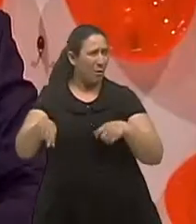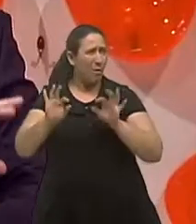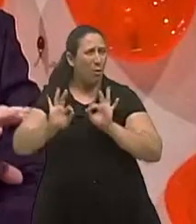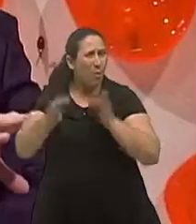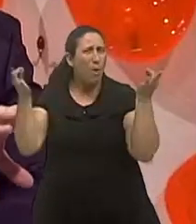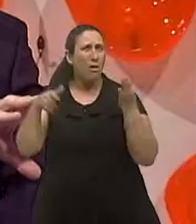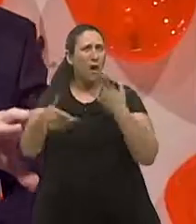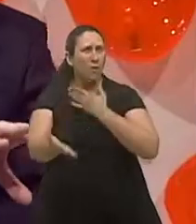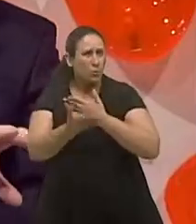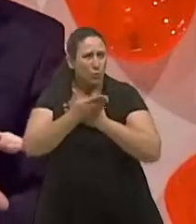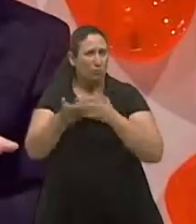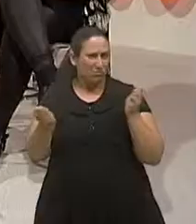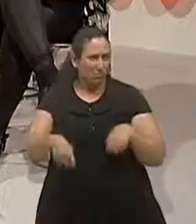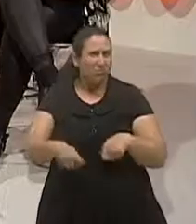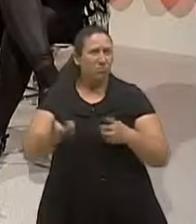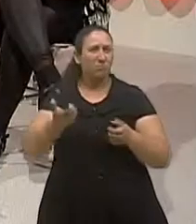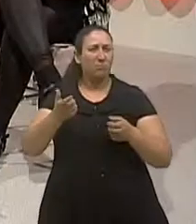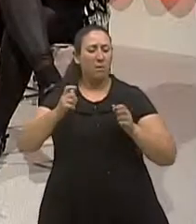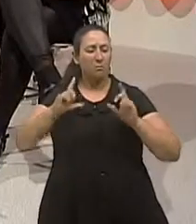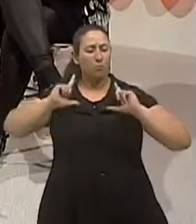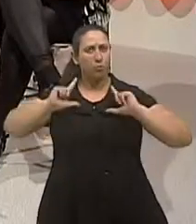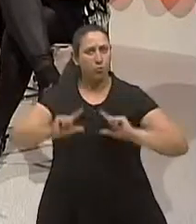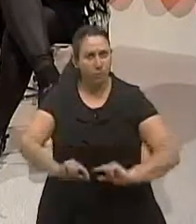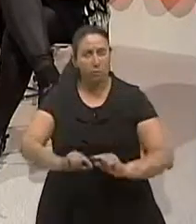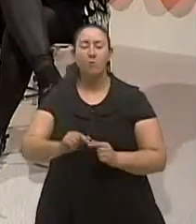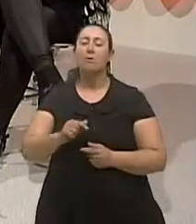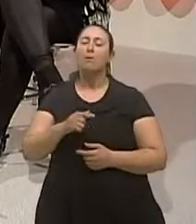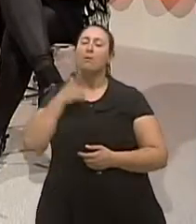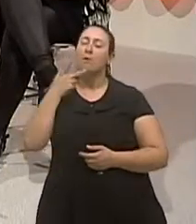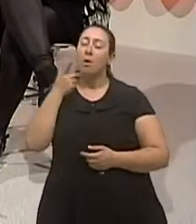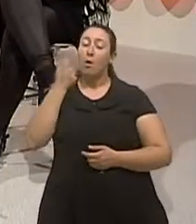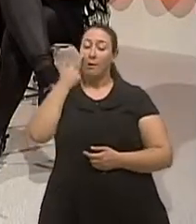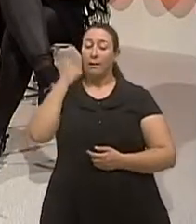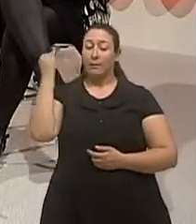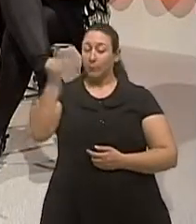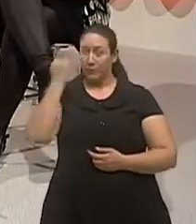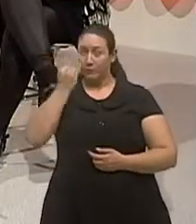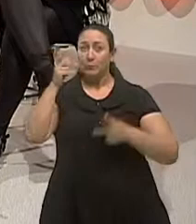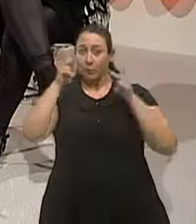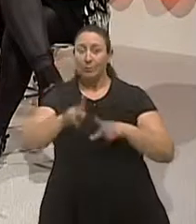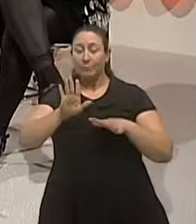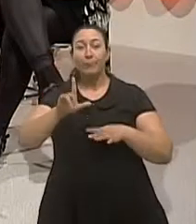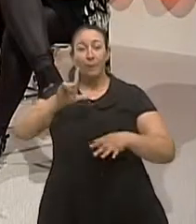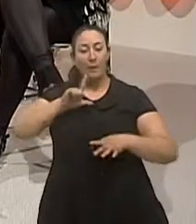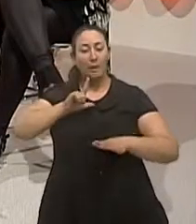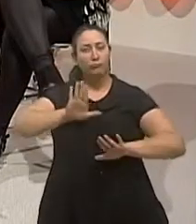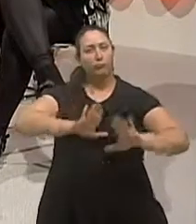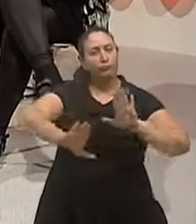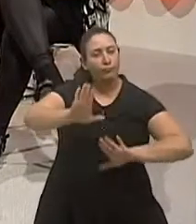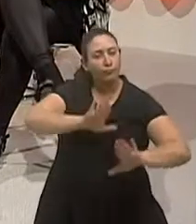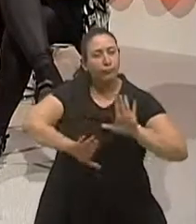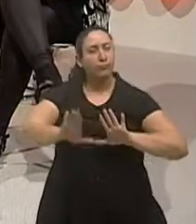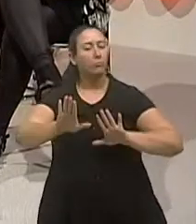olha aqueles hábitos que eu comentei antes certamente são muito úteis para digamos assim controlar toda essa